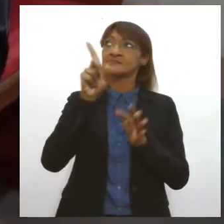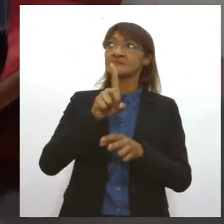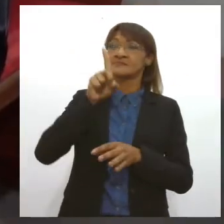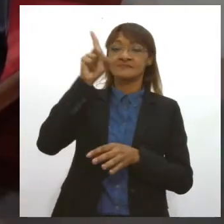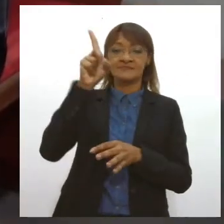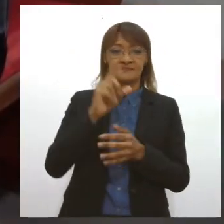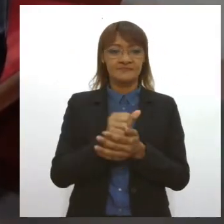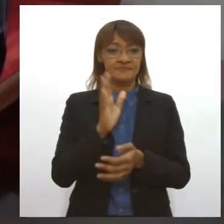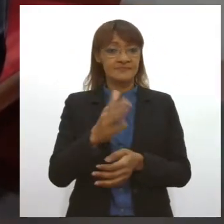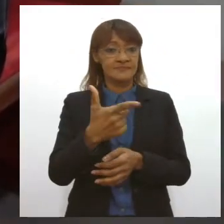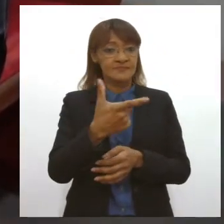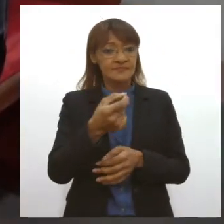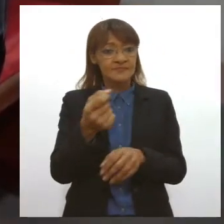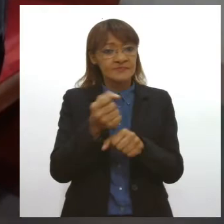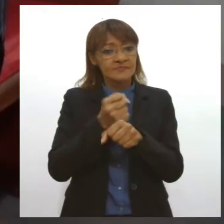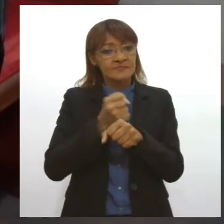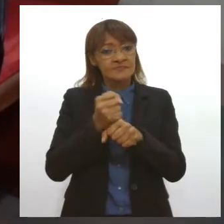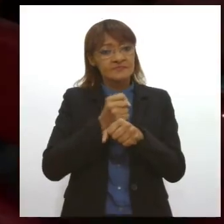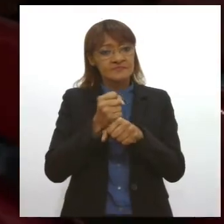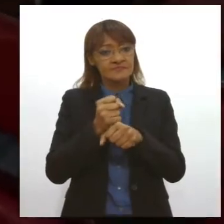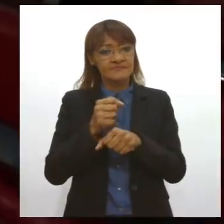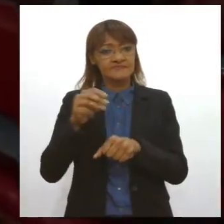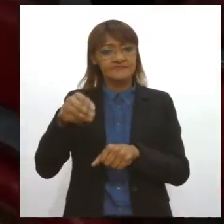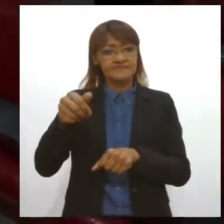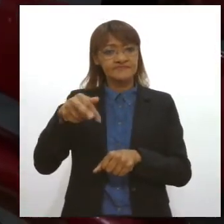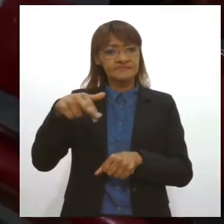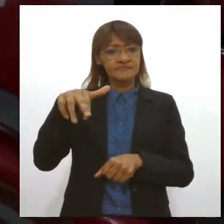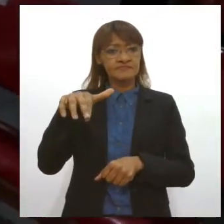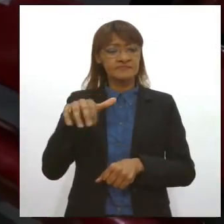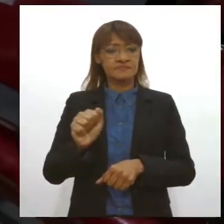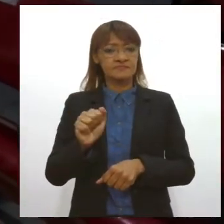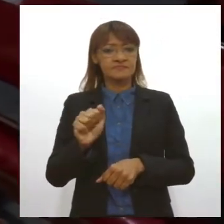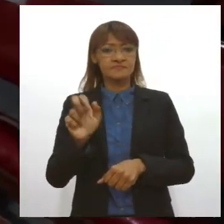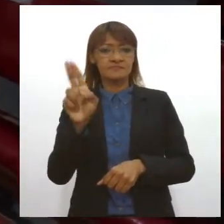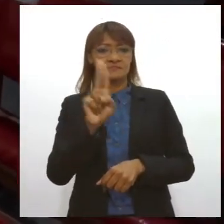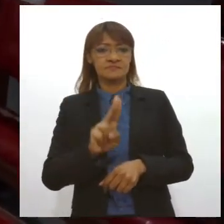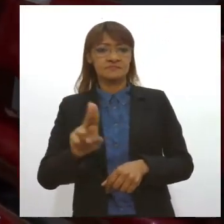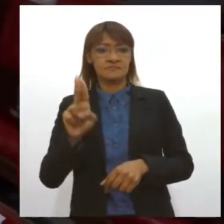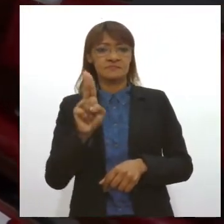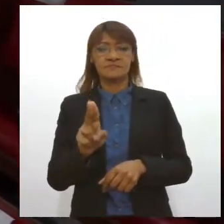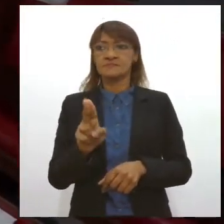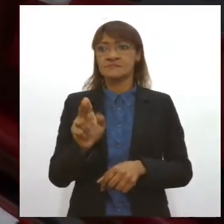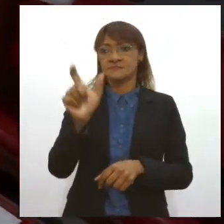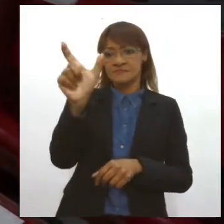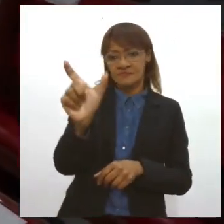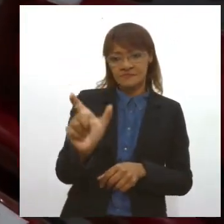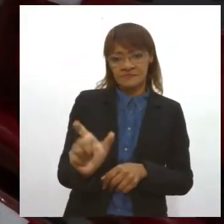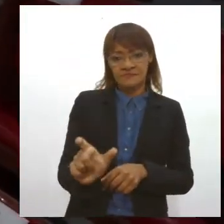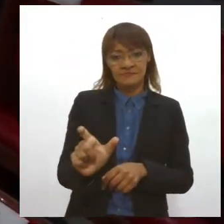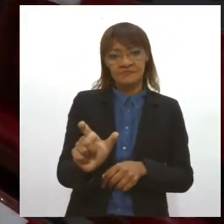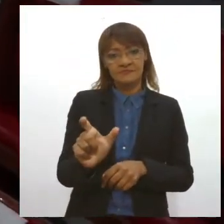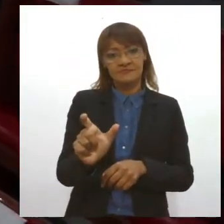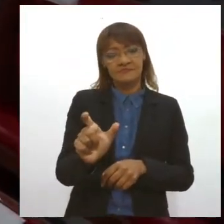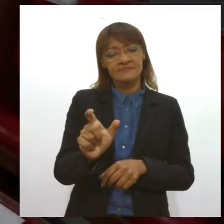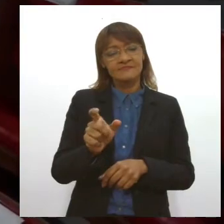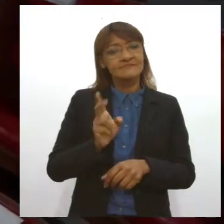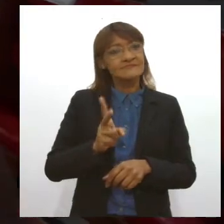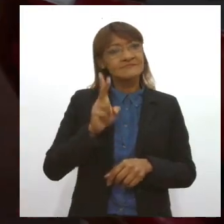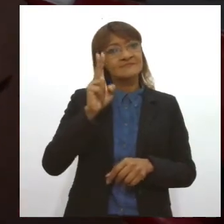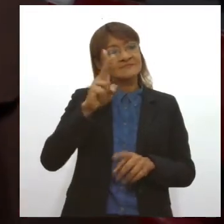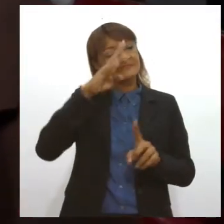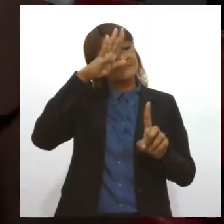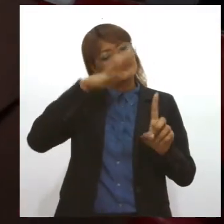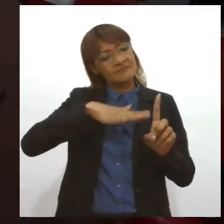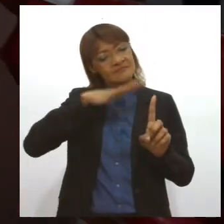anos, a dona de casa Maria Denise se veste assim, para homenagear e agradecer as graças